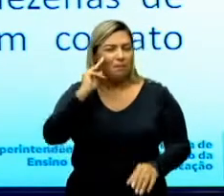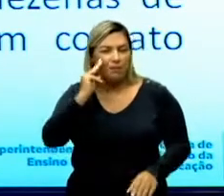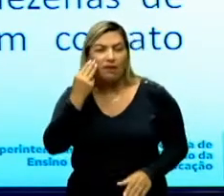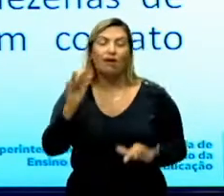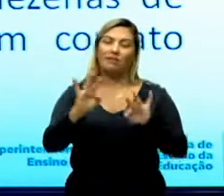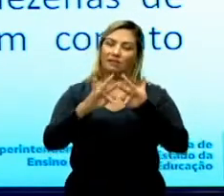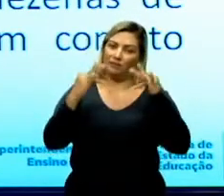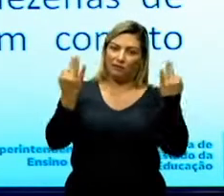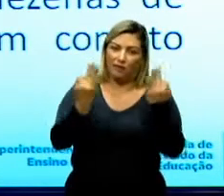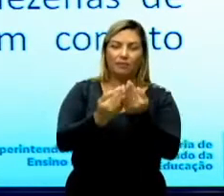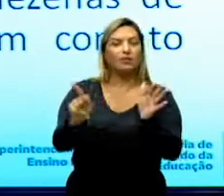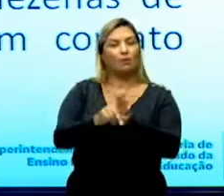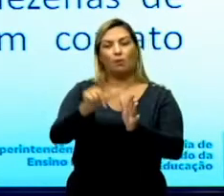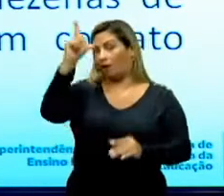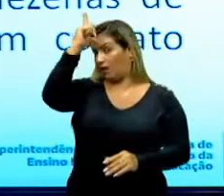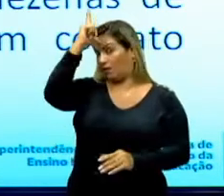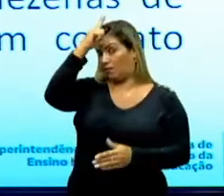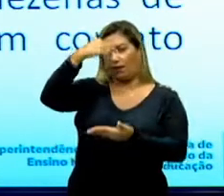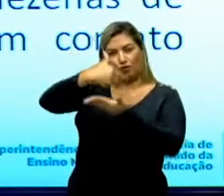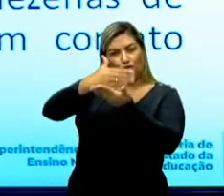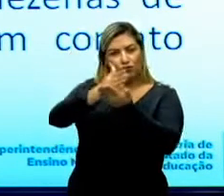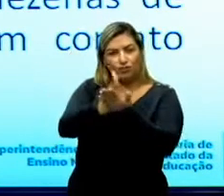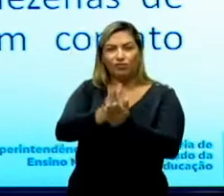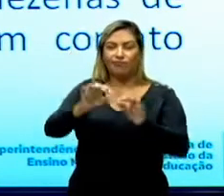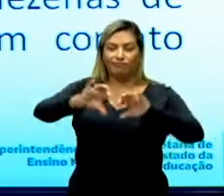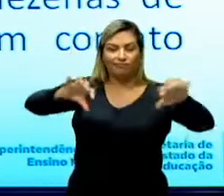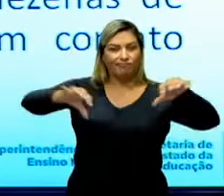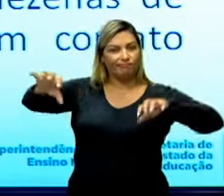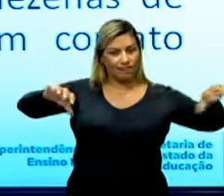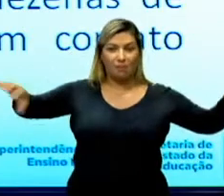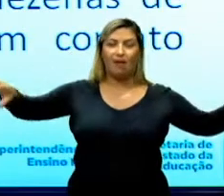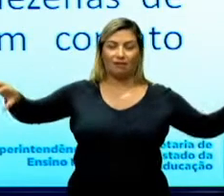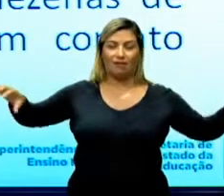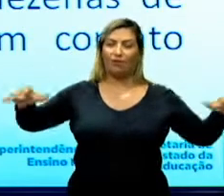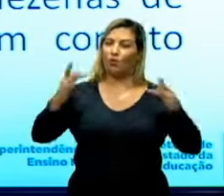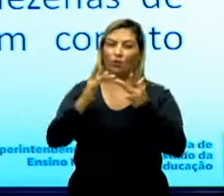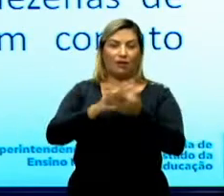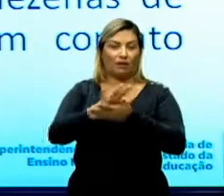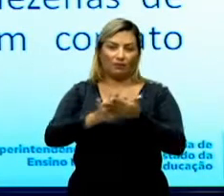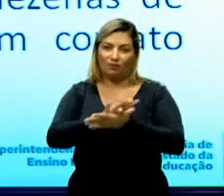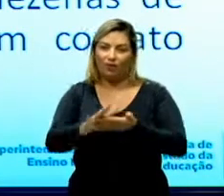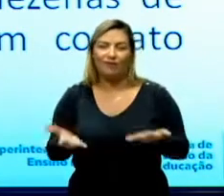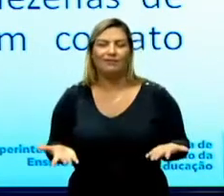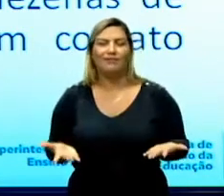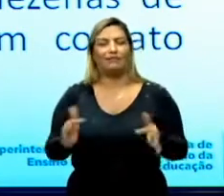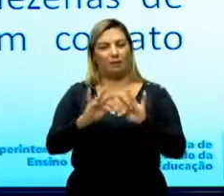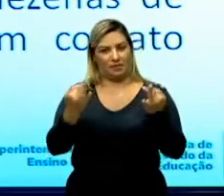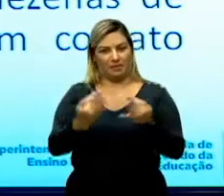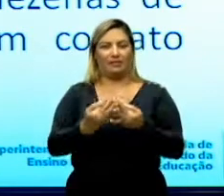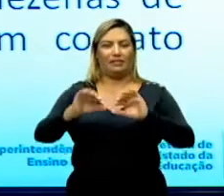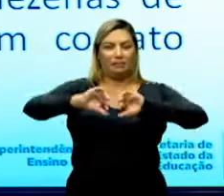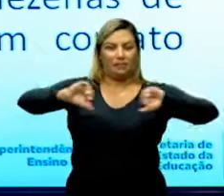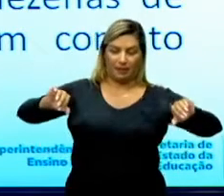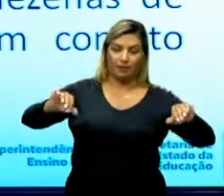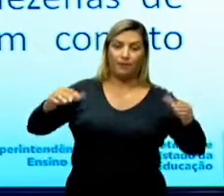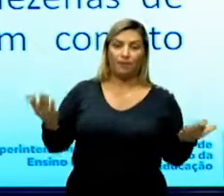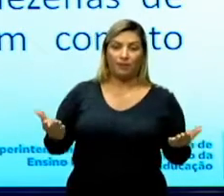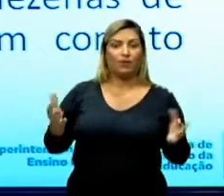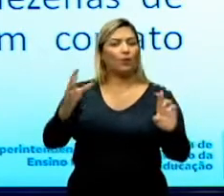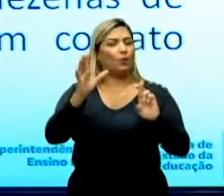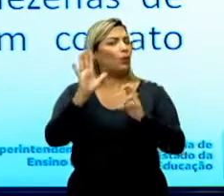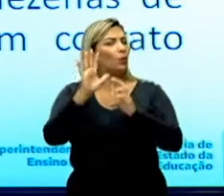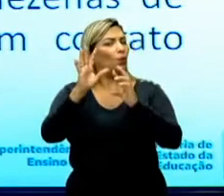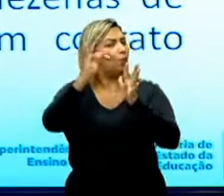berlinenses, divididas e sem contato algum. O texto traz claramente uma referência do processo final